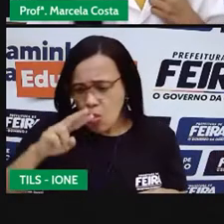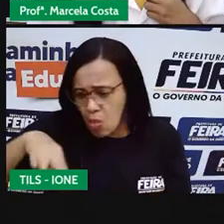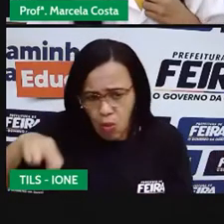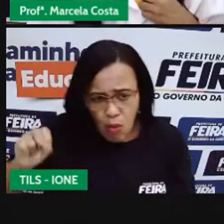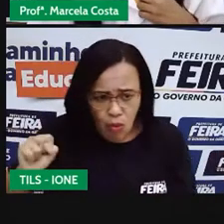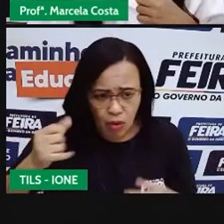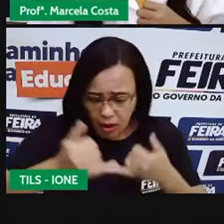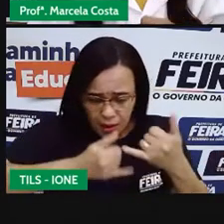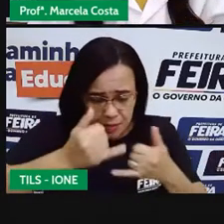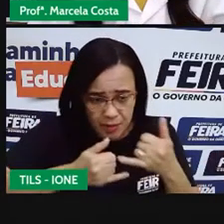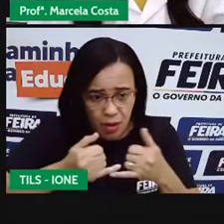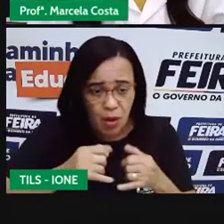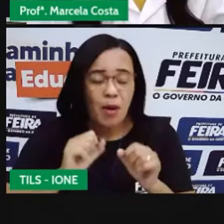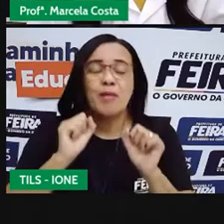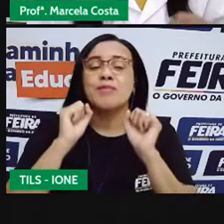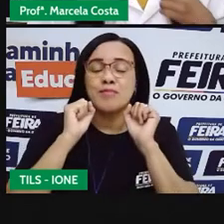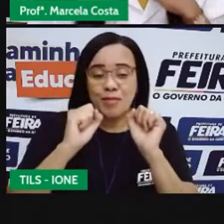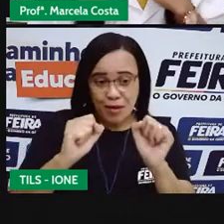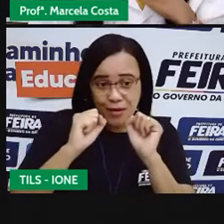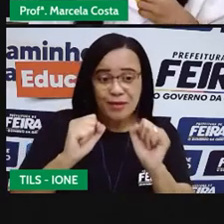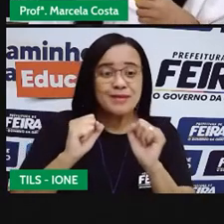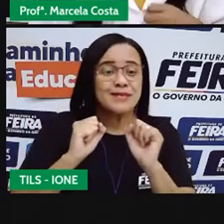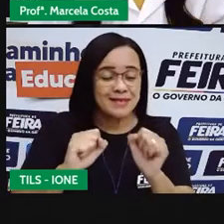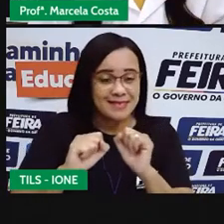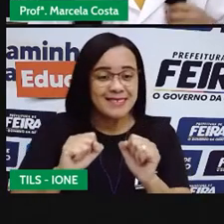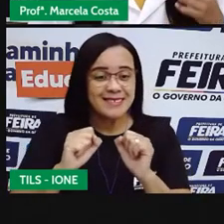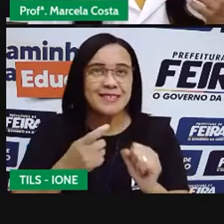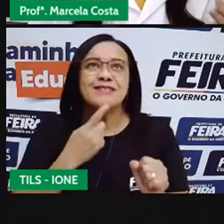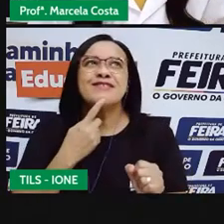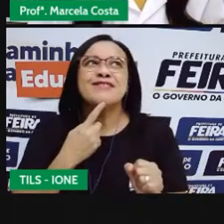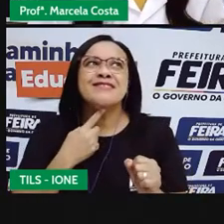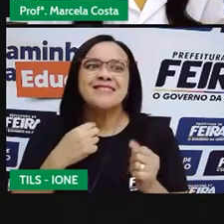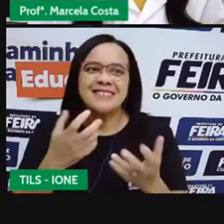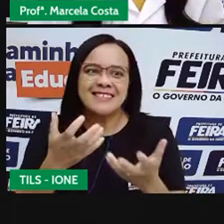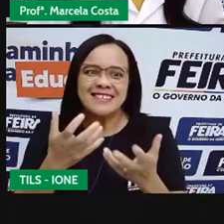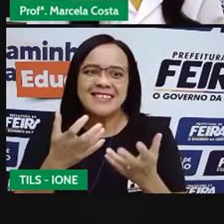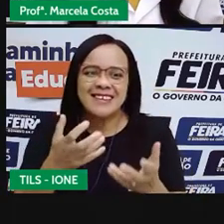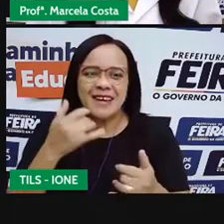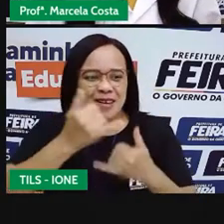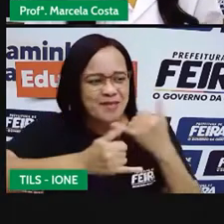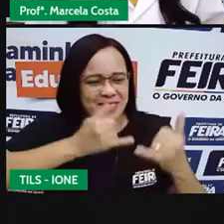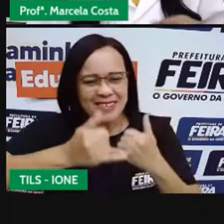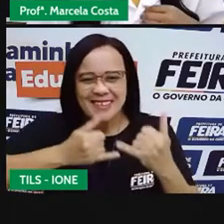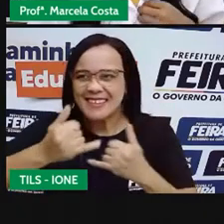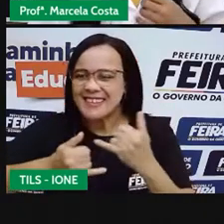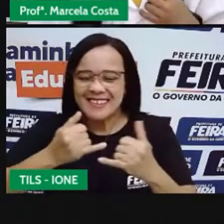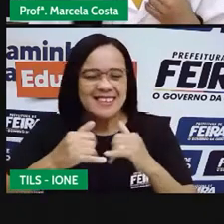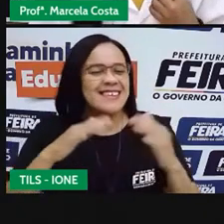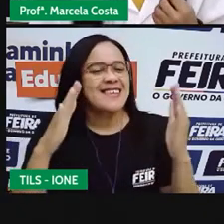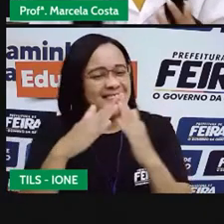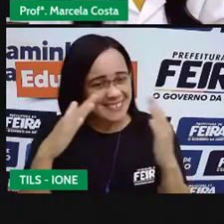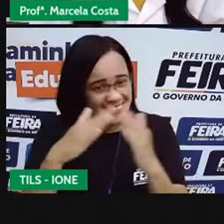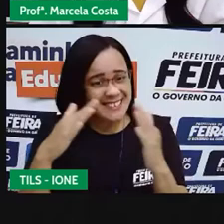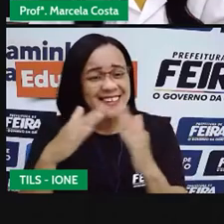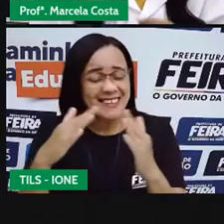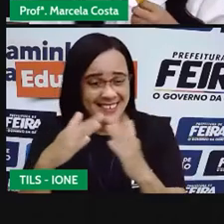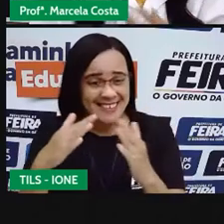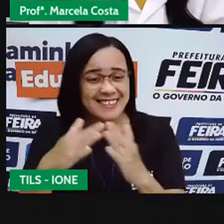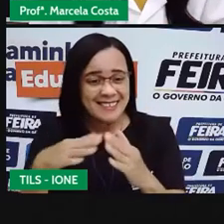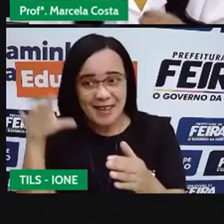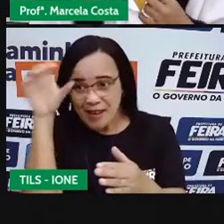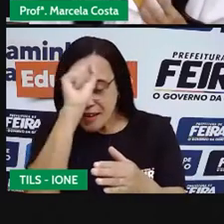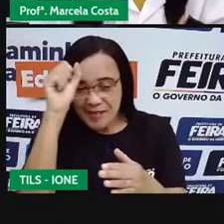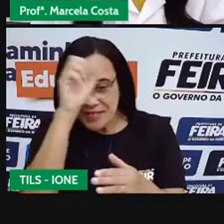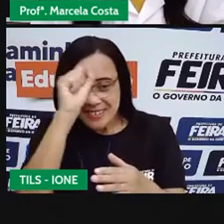vai, depois dessa aula, ficar com muita vontade de confeccionar aí na sua casa uma pescaria para aprender e